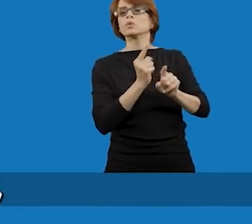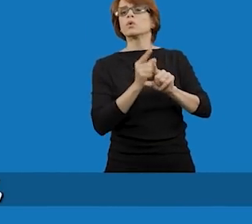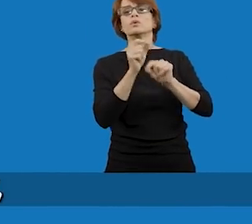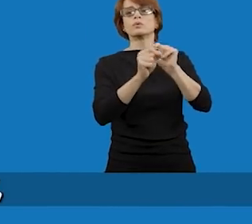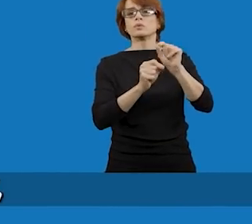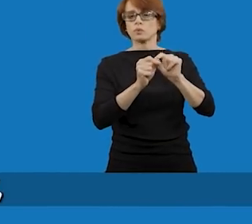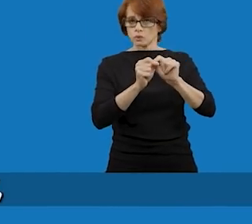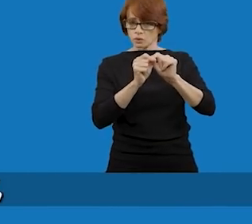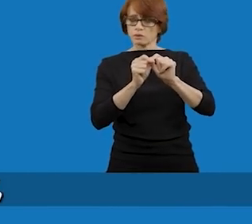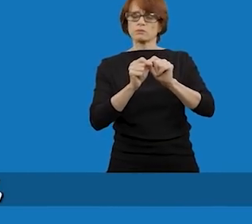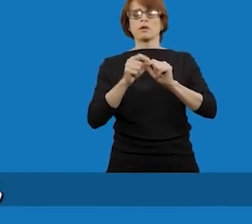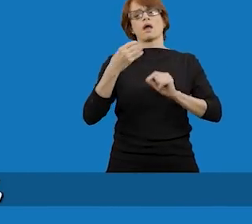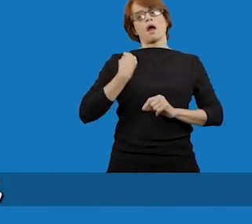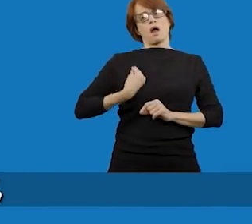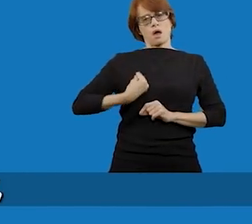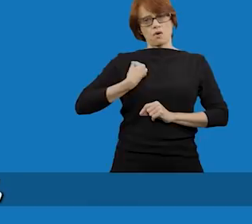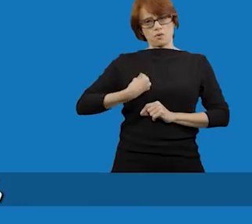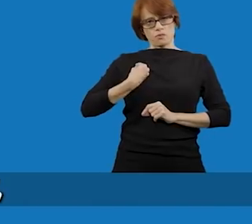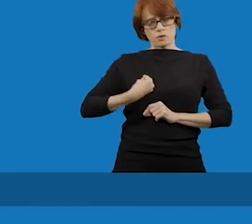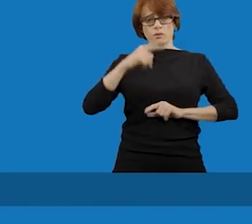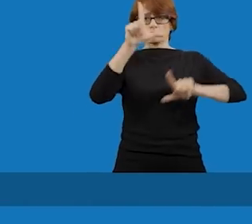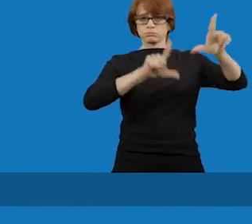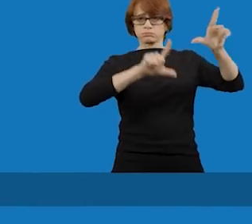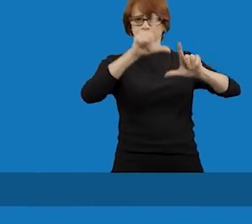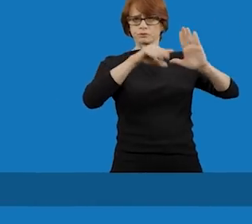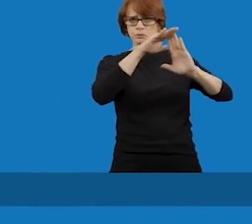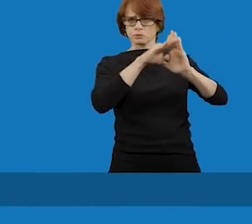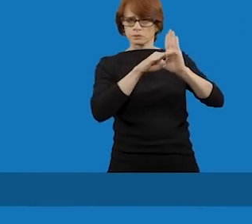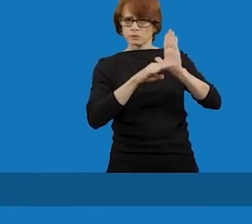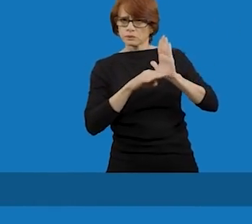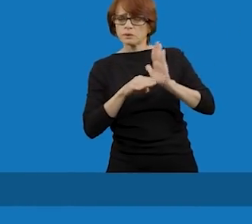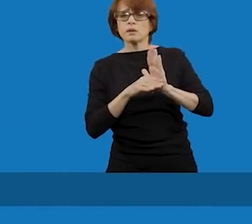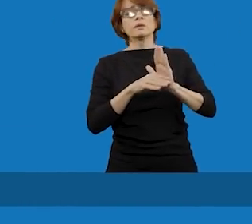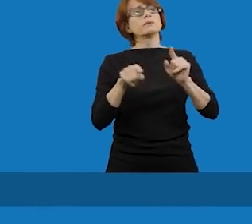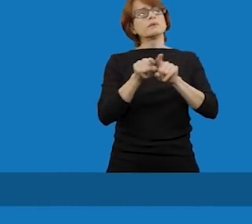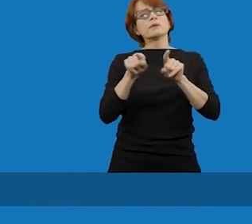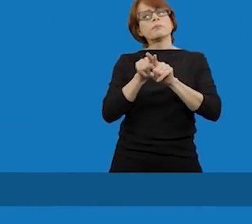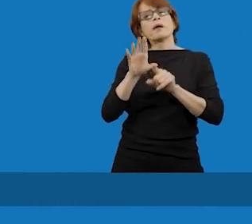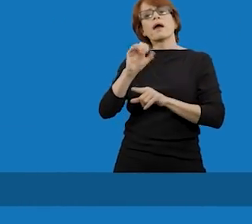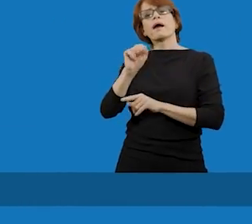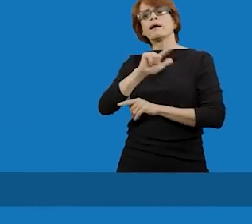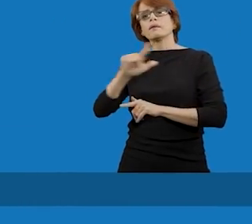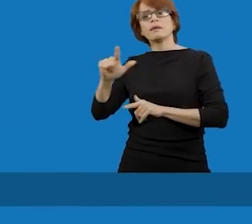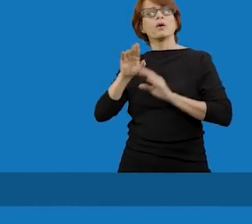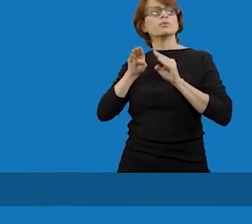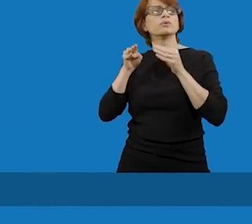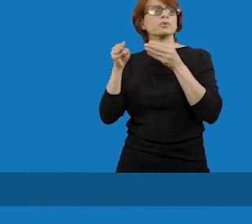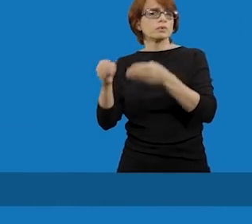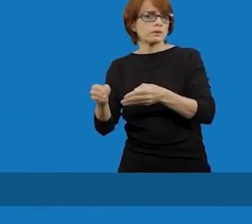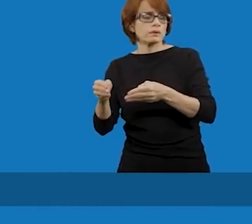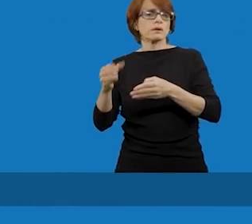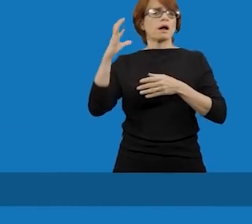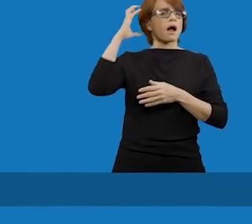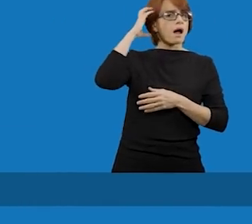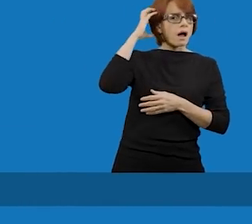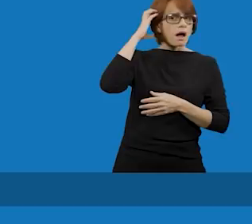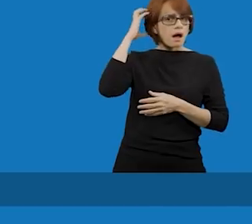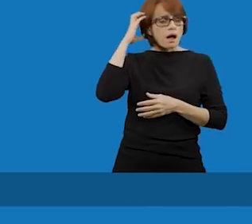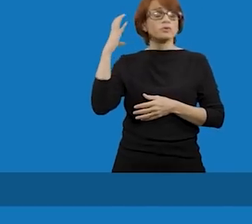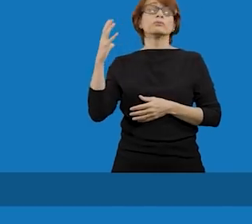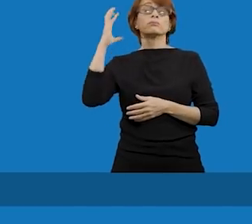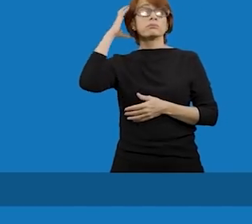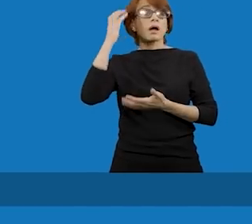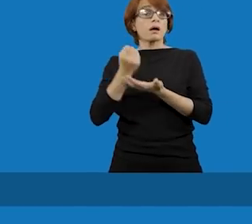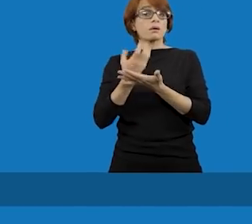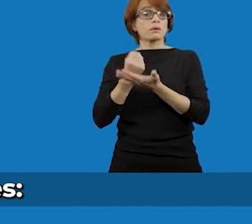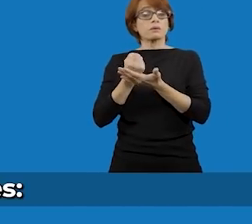transmissões ao vivo, programas de TV, canais exclusivos, vídeo-aulas, rádios, podcasts e